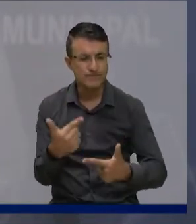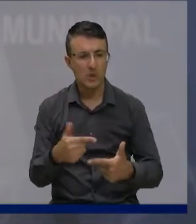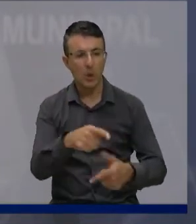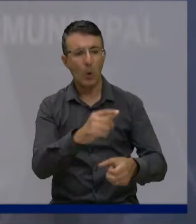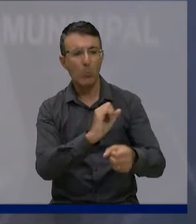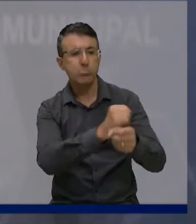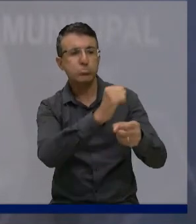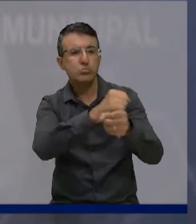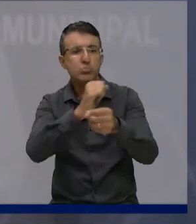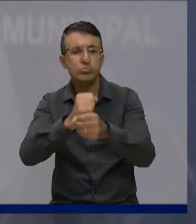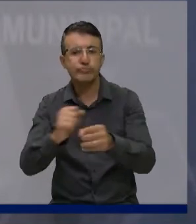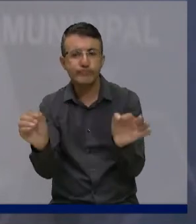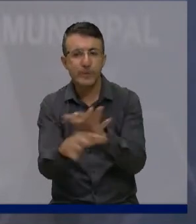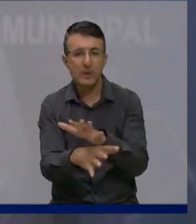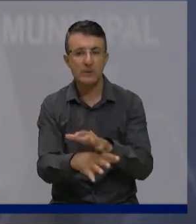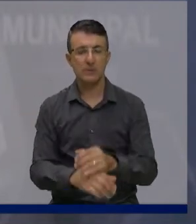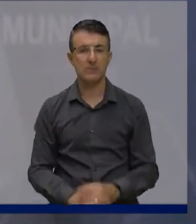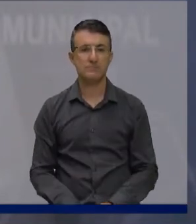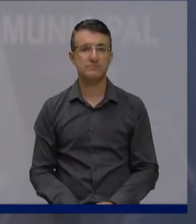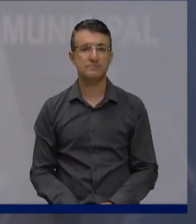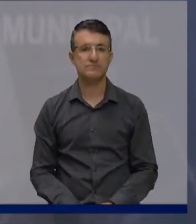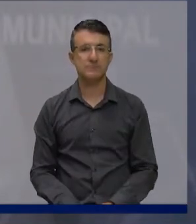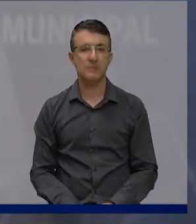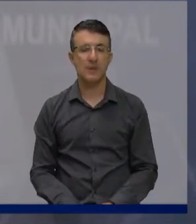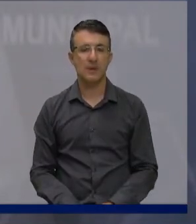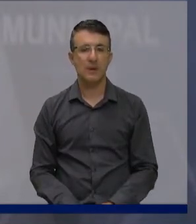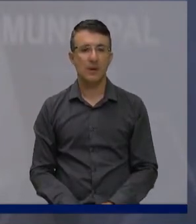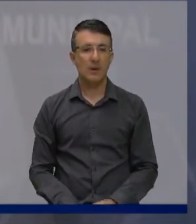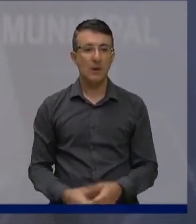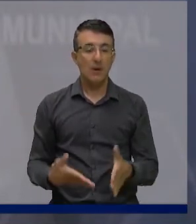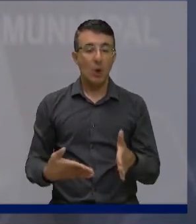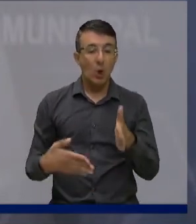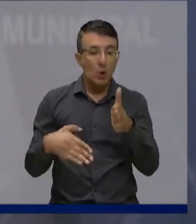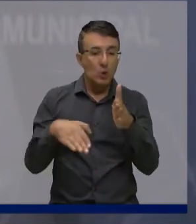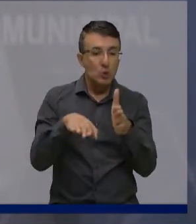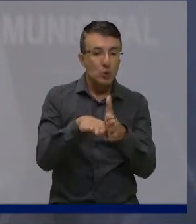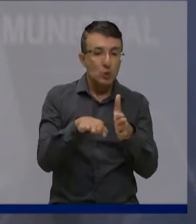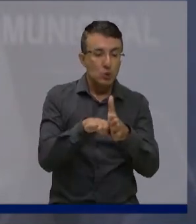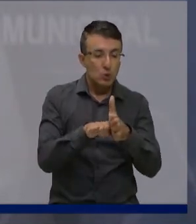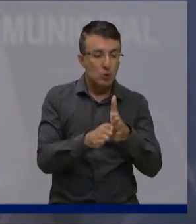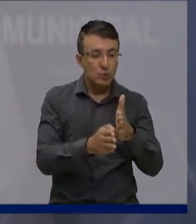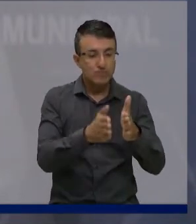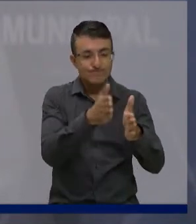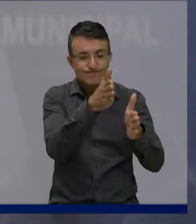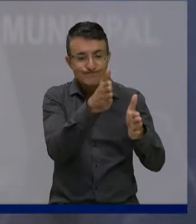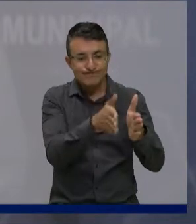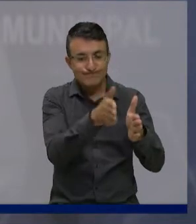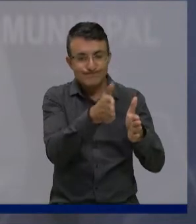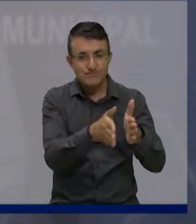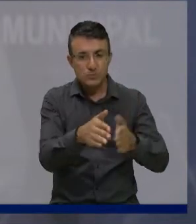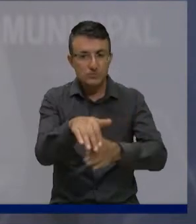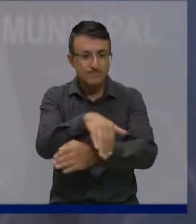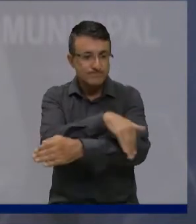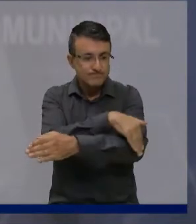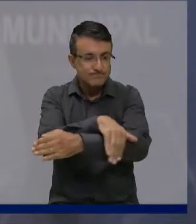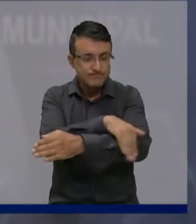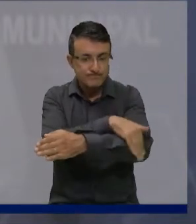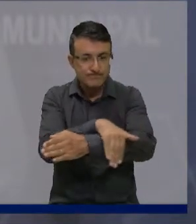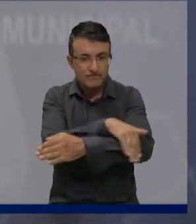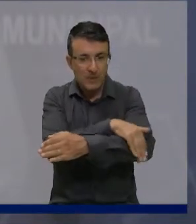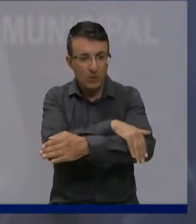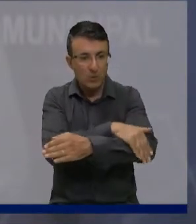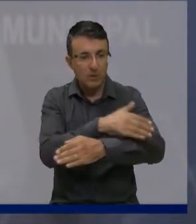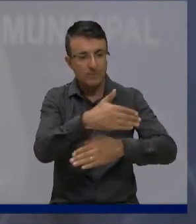Claudio, do meu mandato e quando chegou no ponto da divisa da Anhanguera, ela parou e está lá o asfalto, ficou lá o